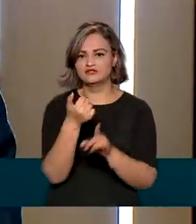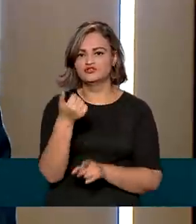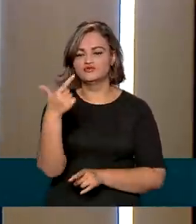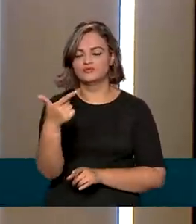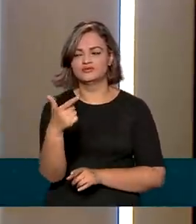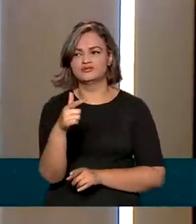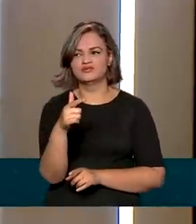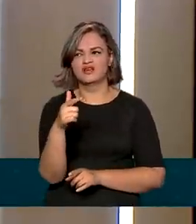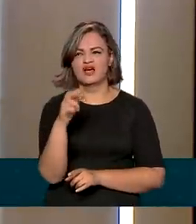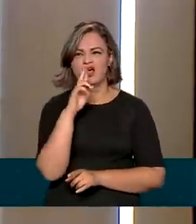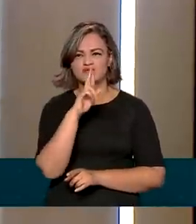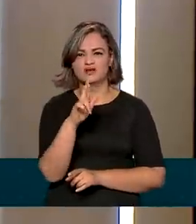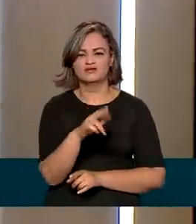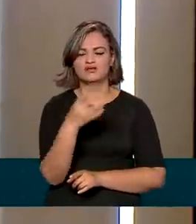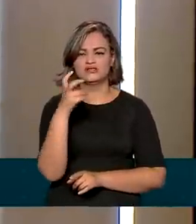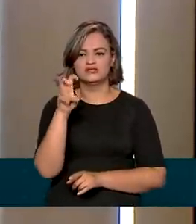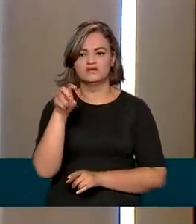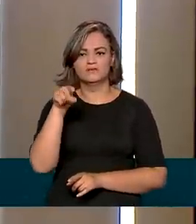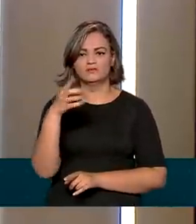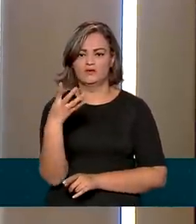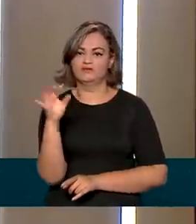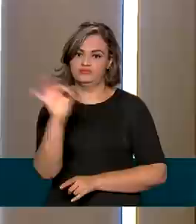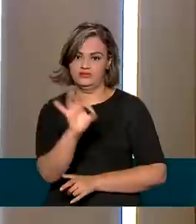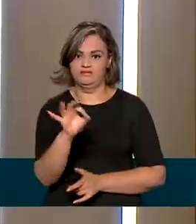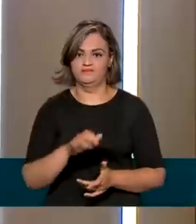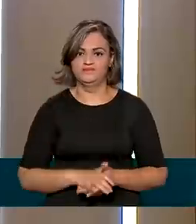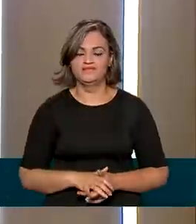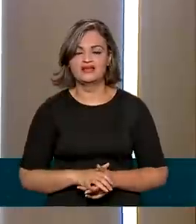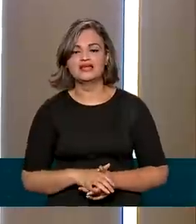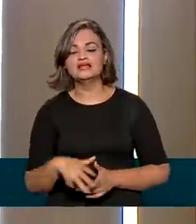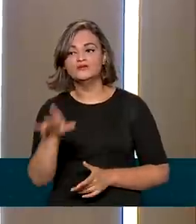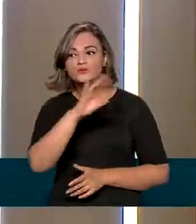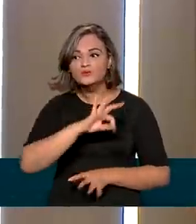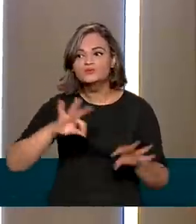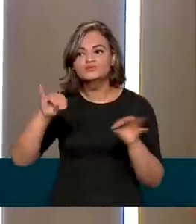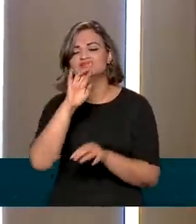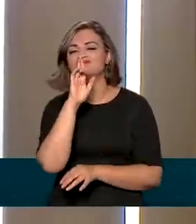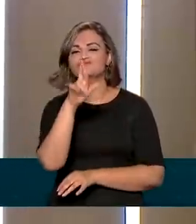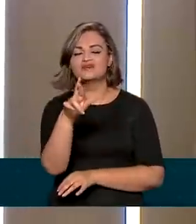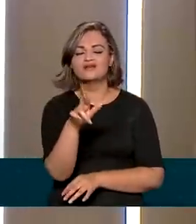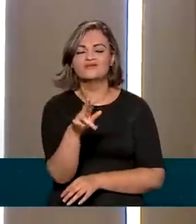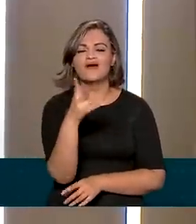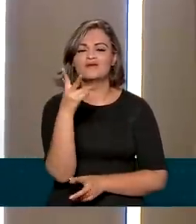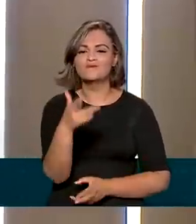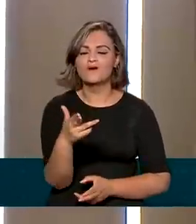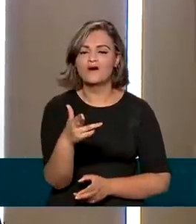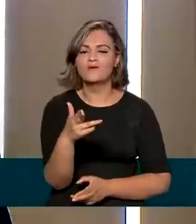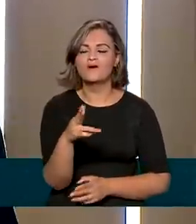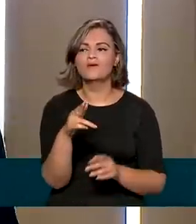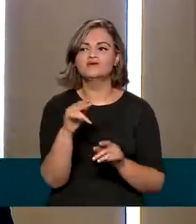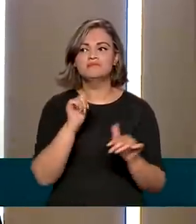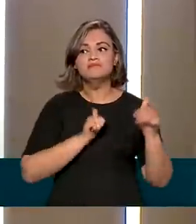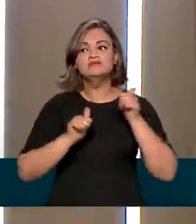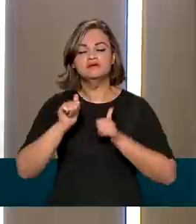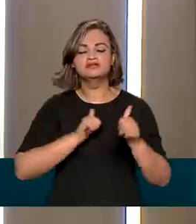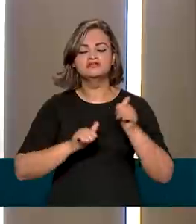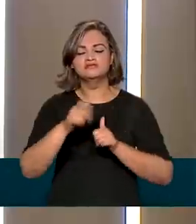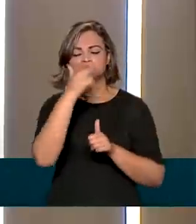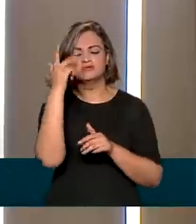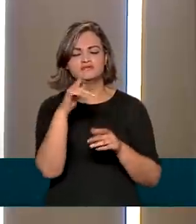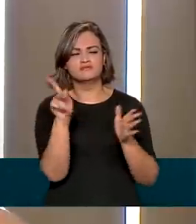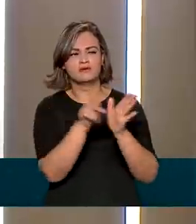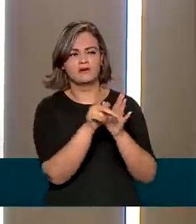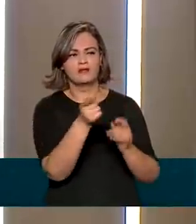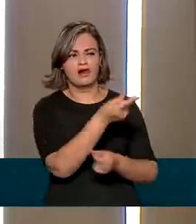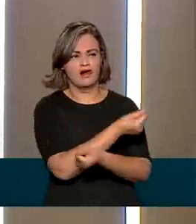esse resultado chega a 5,4%. É interessante destacar que esse resultado é muito próximo das perspectivas dos agentes econômicos